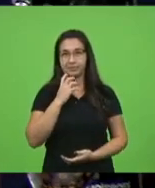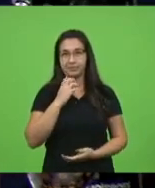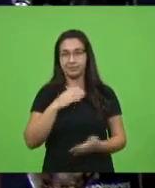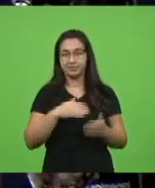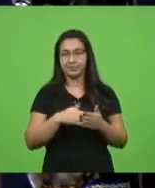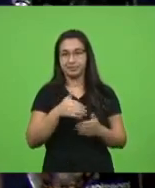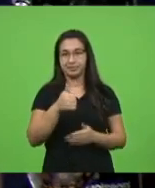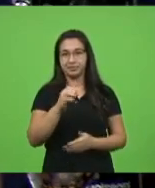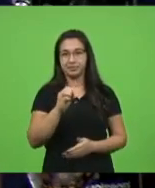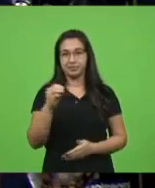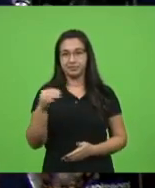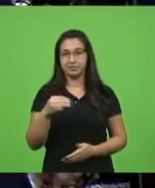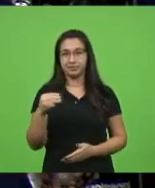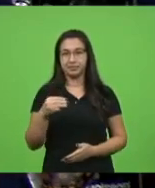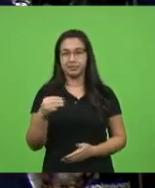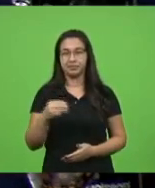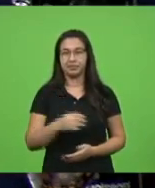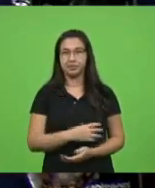10 minutos.